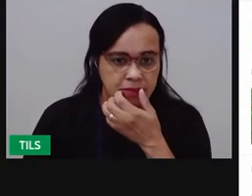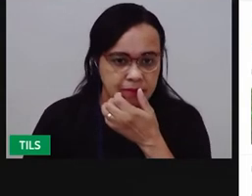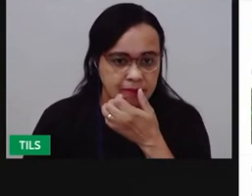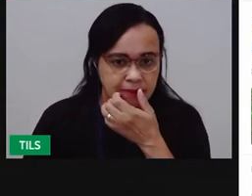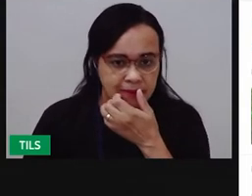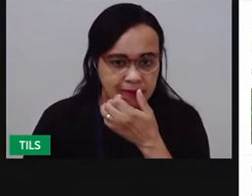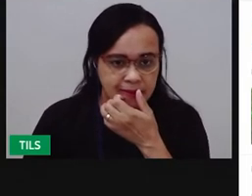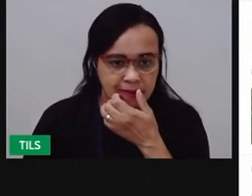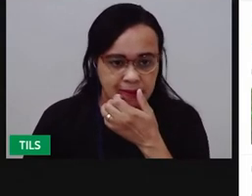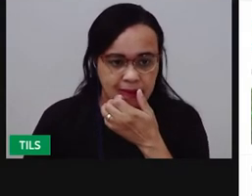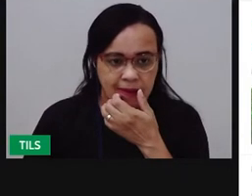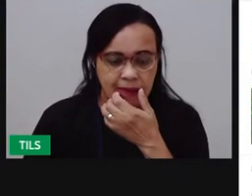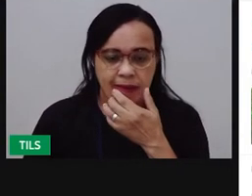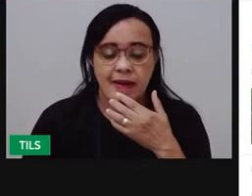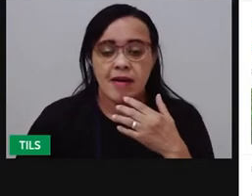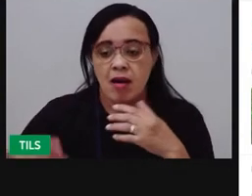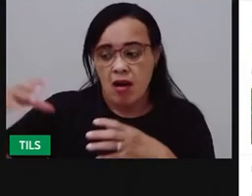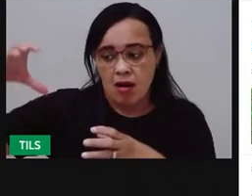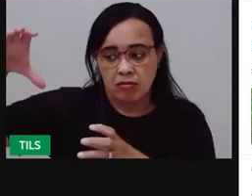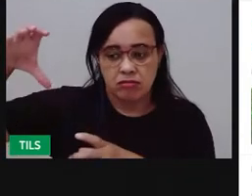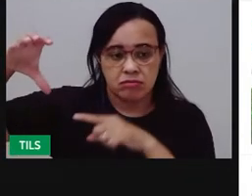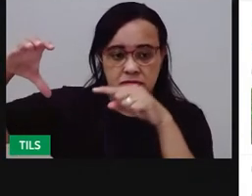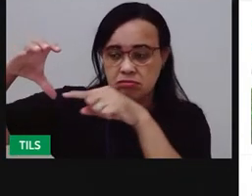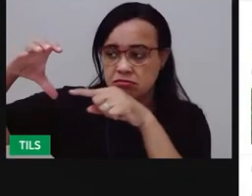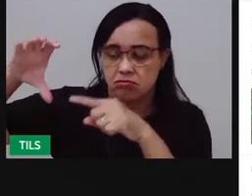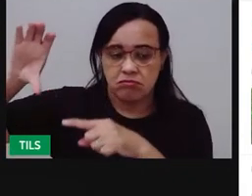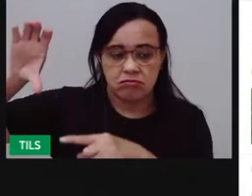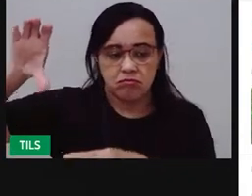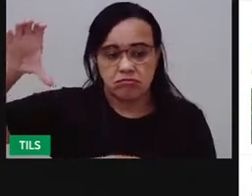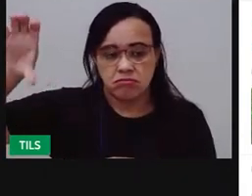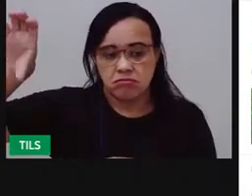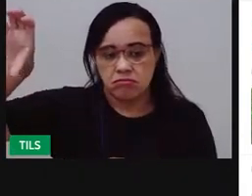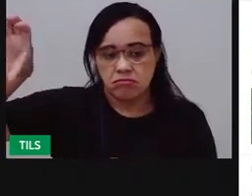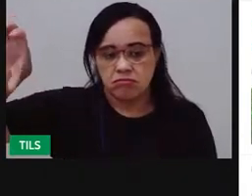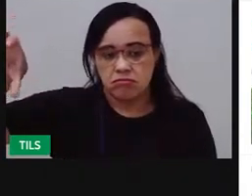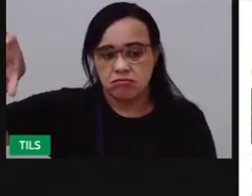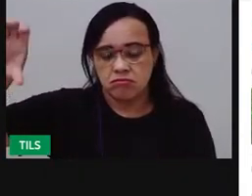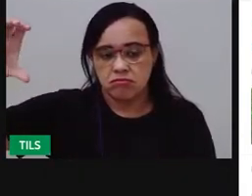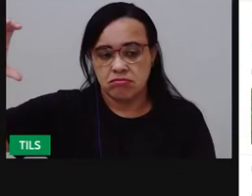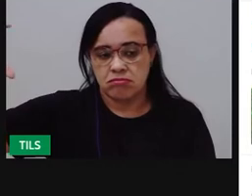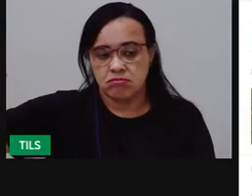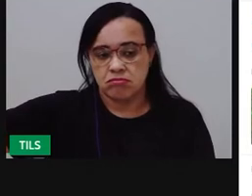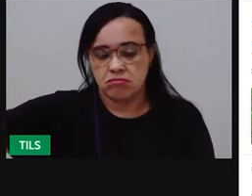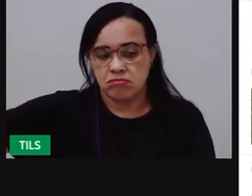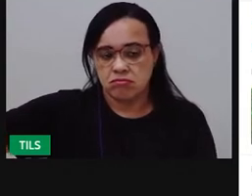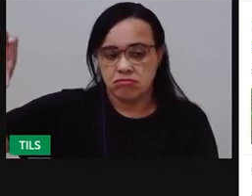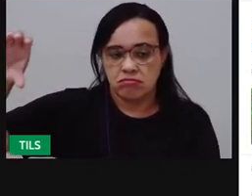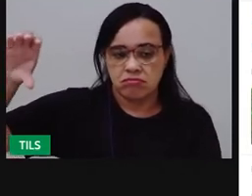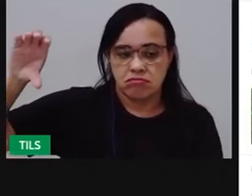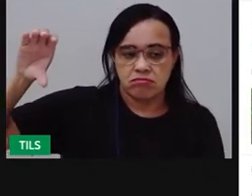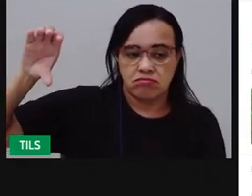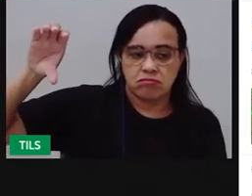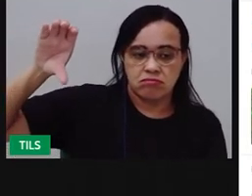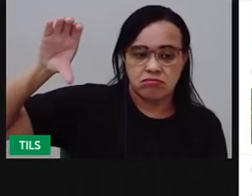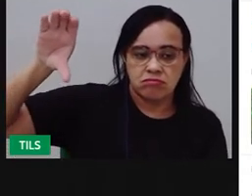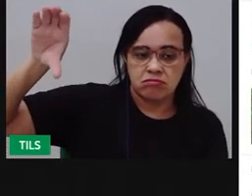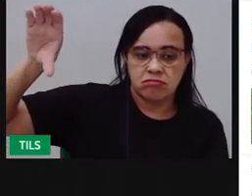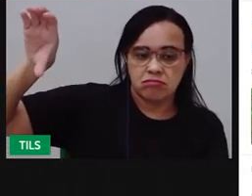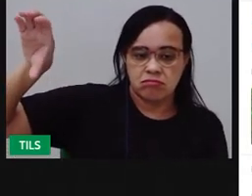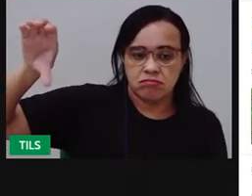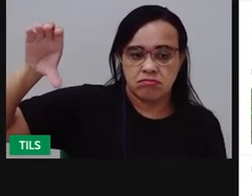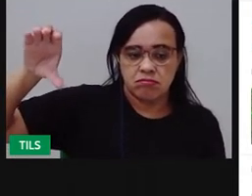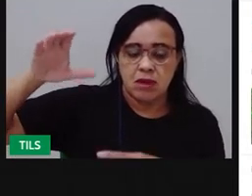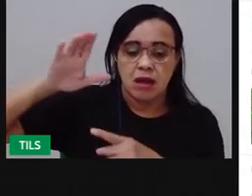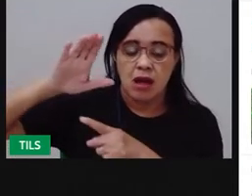para o satélite me mostrar a imagem. Que é, eu quero ver, mostrar aí para vocês, essa